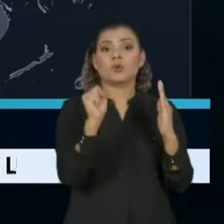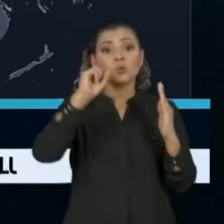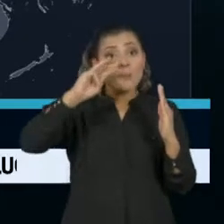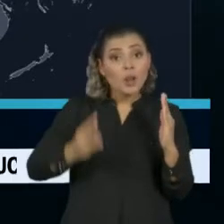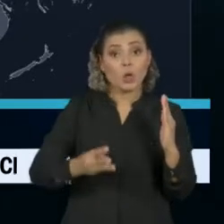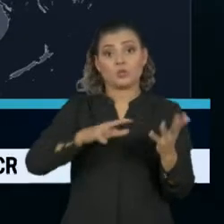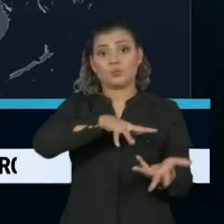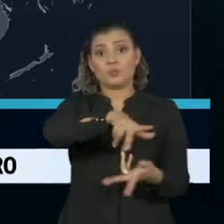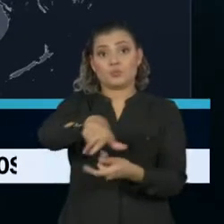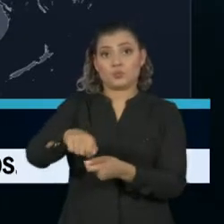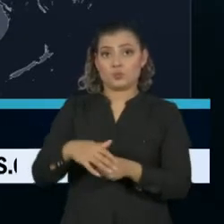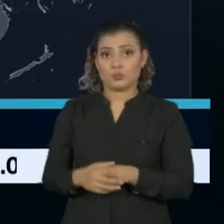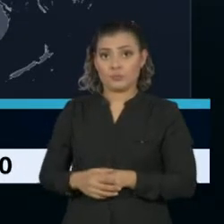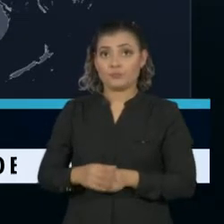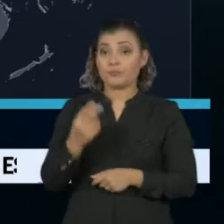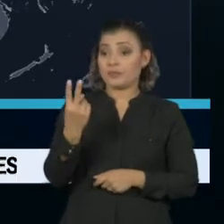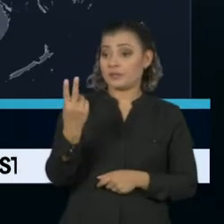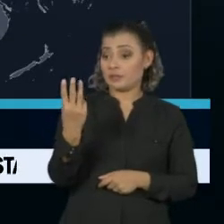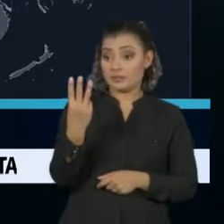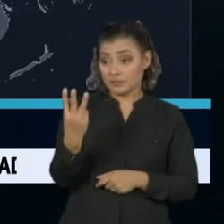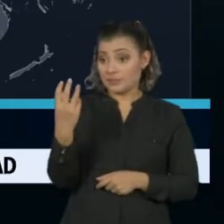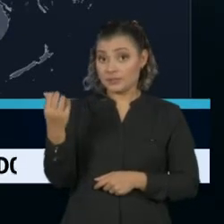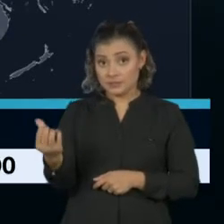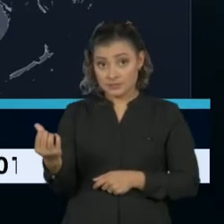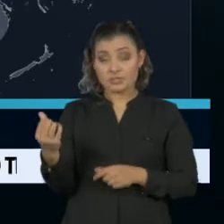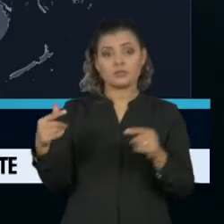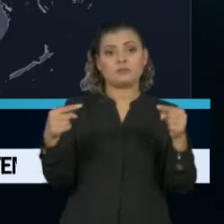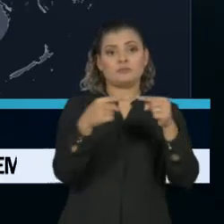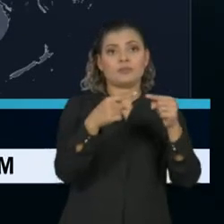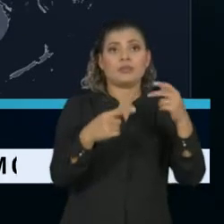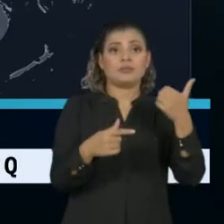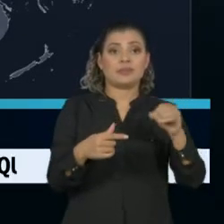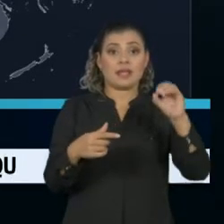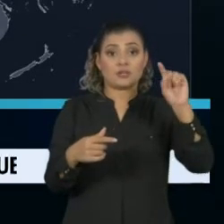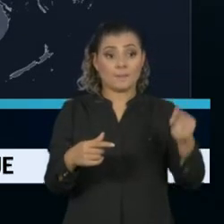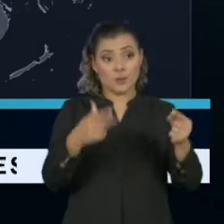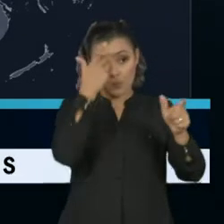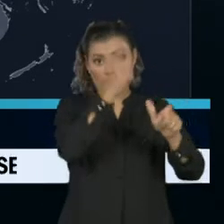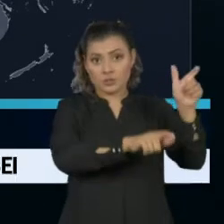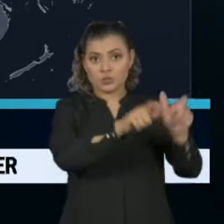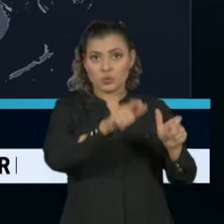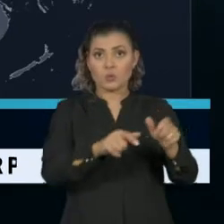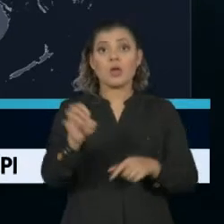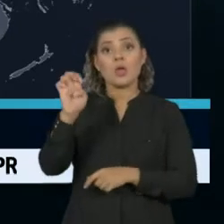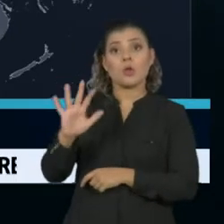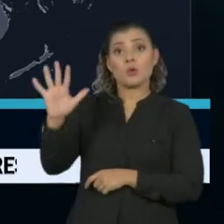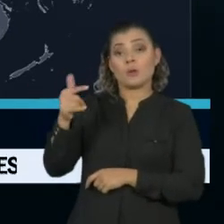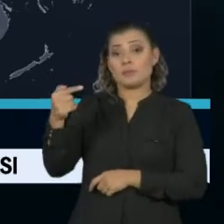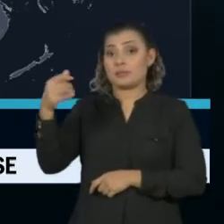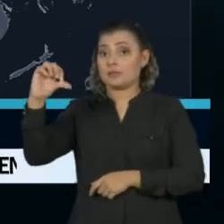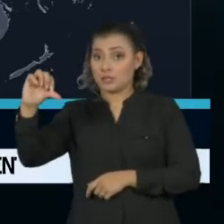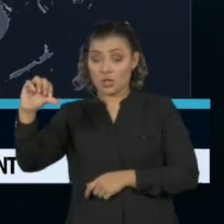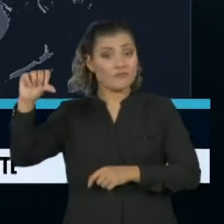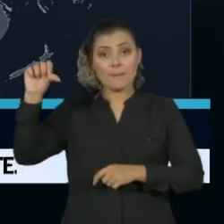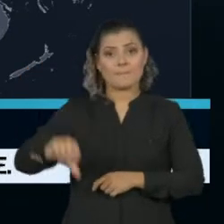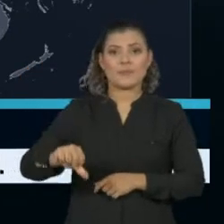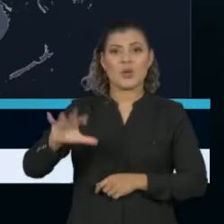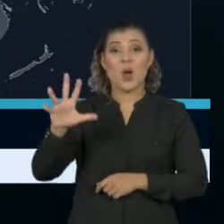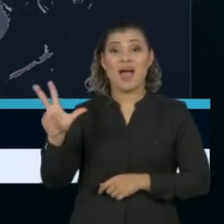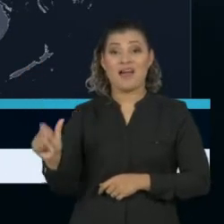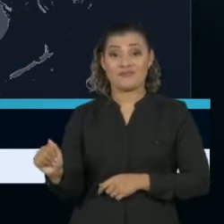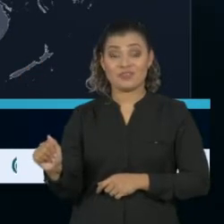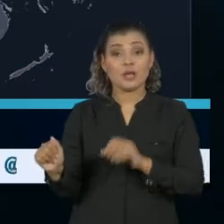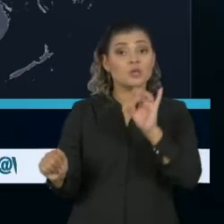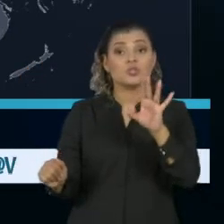no planeta, 36 para cada 10 mil habitantes. Na Europa, 79. A situação é pior na África,